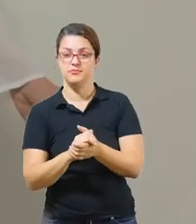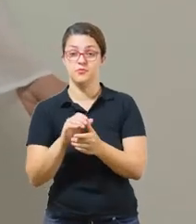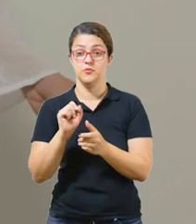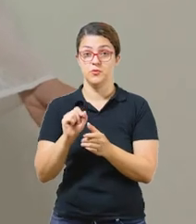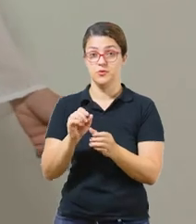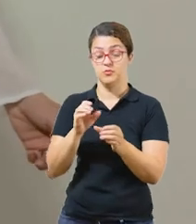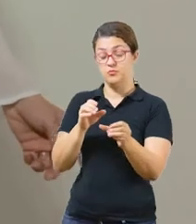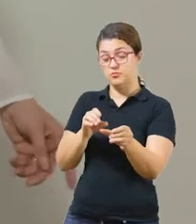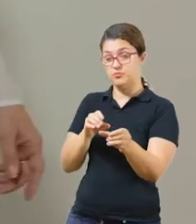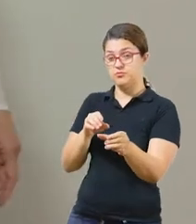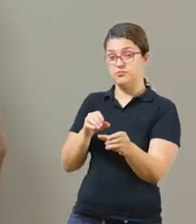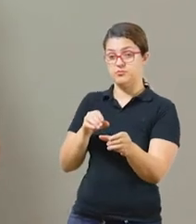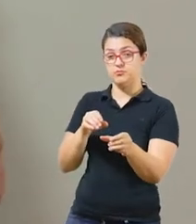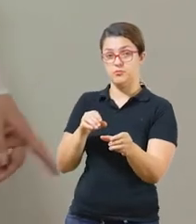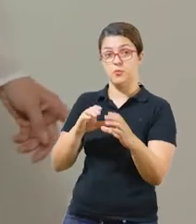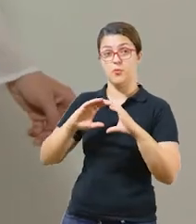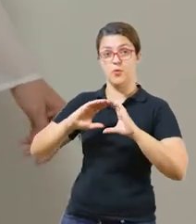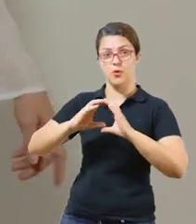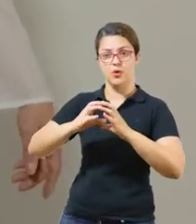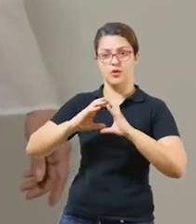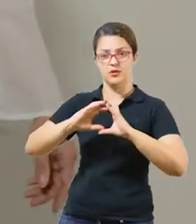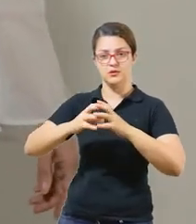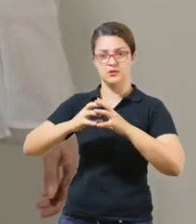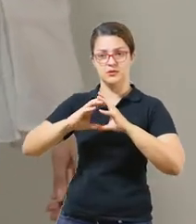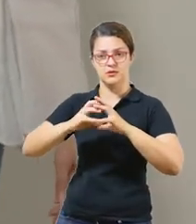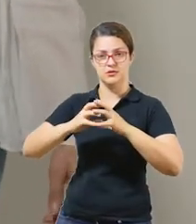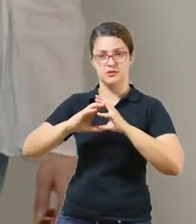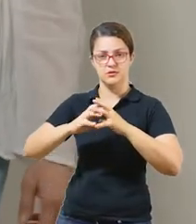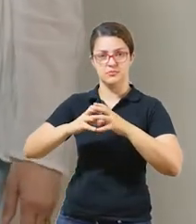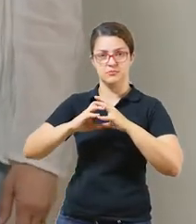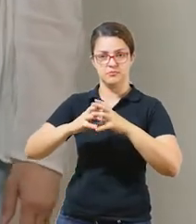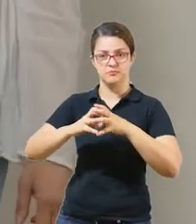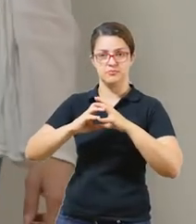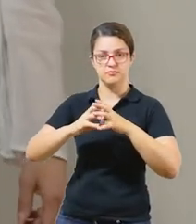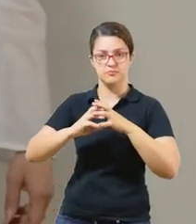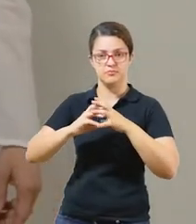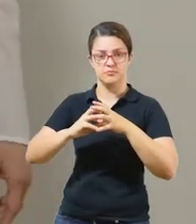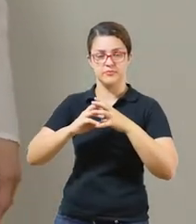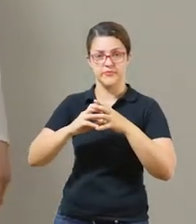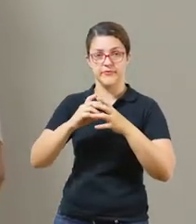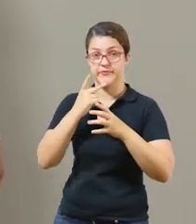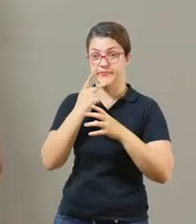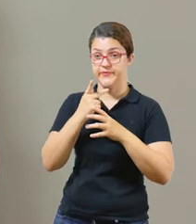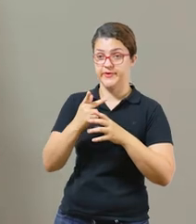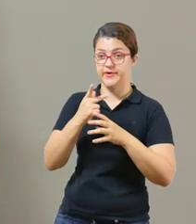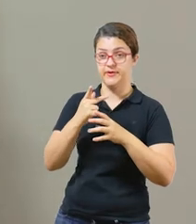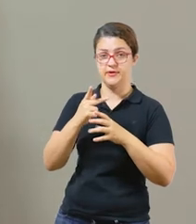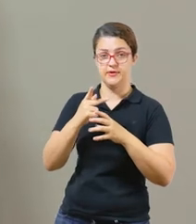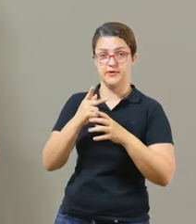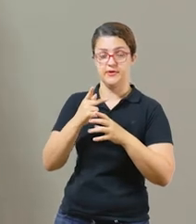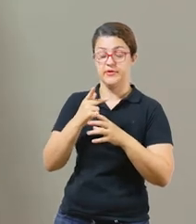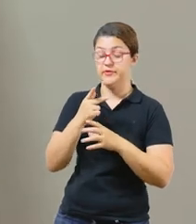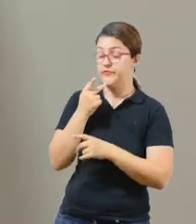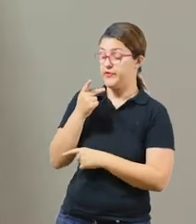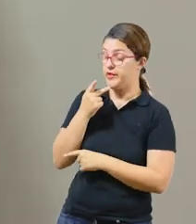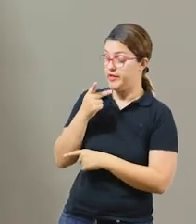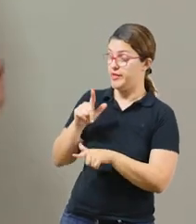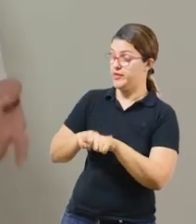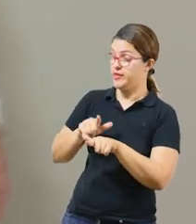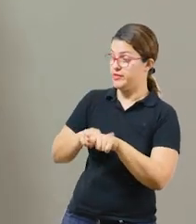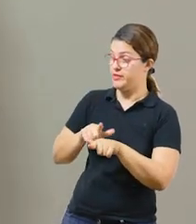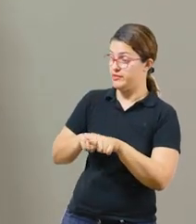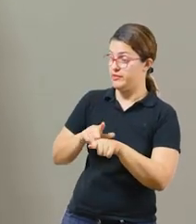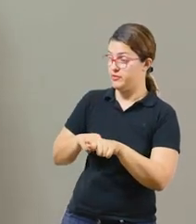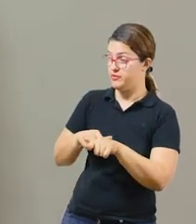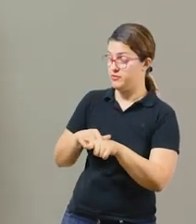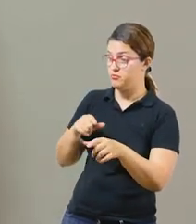Maria vai localizar uma letra do alfabeto que eu solicitar e falar o nome de um objeto, ou de